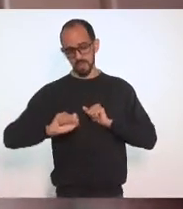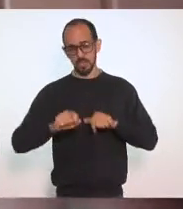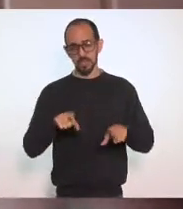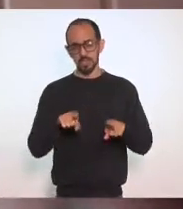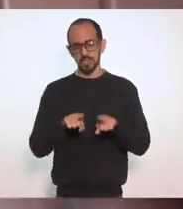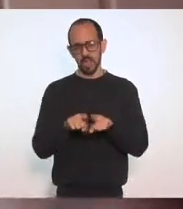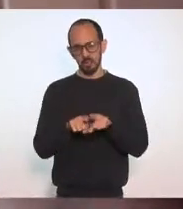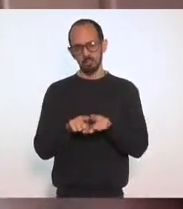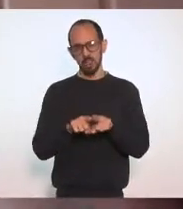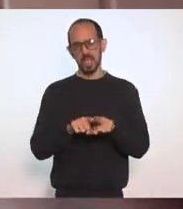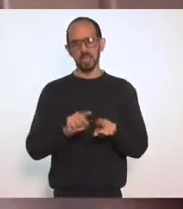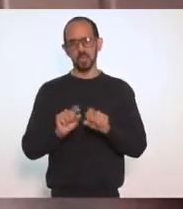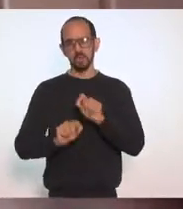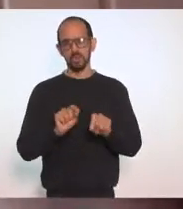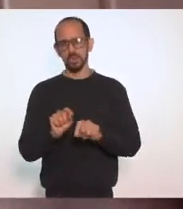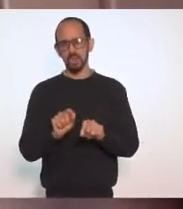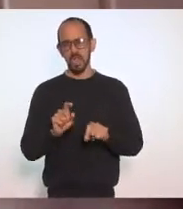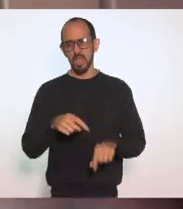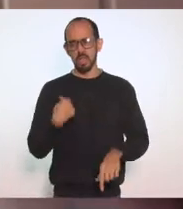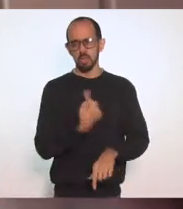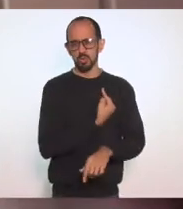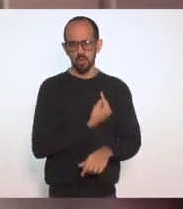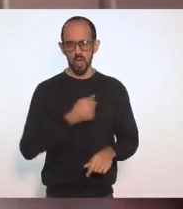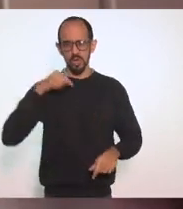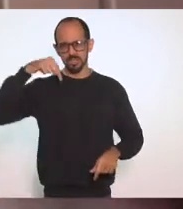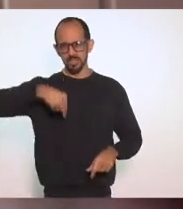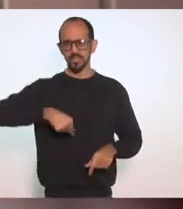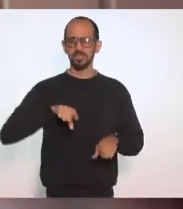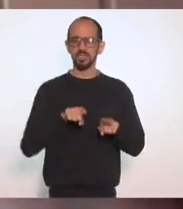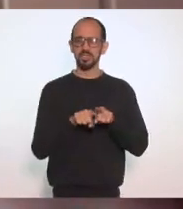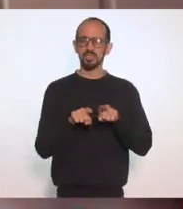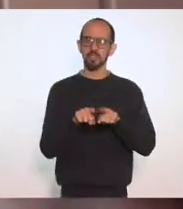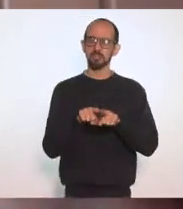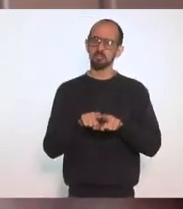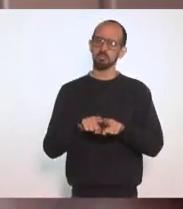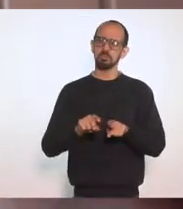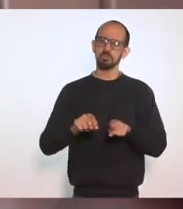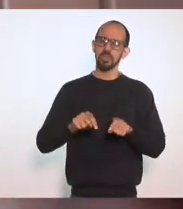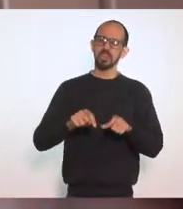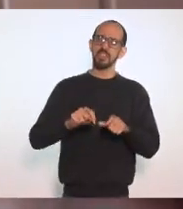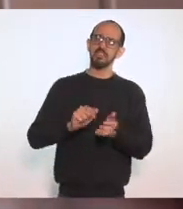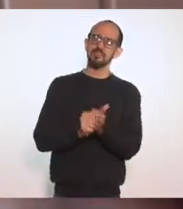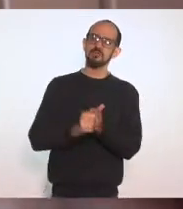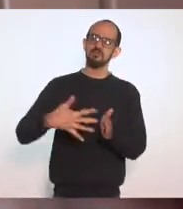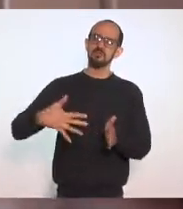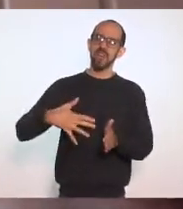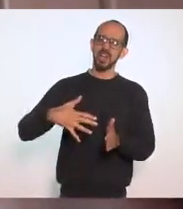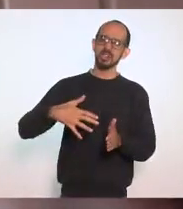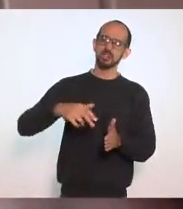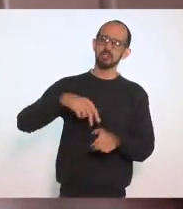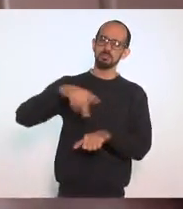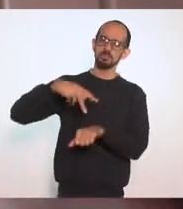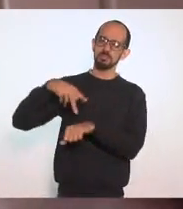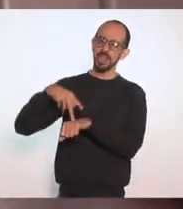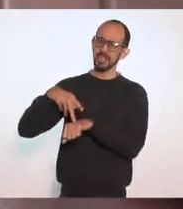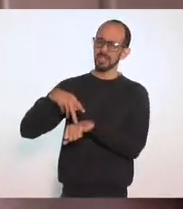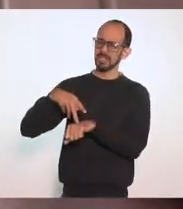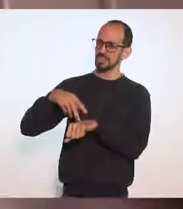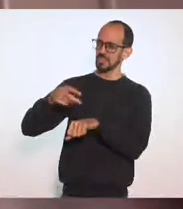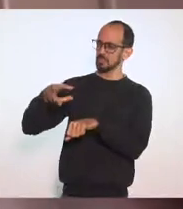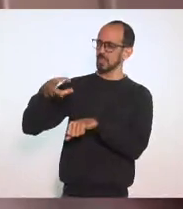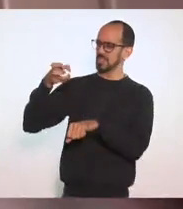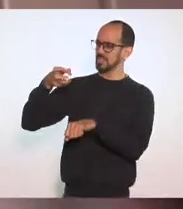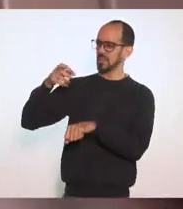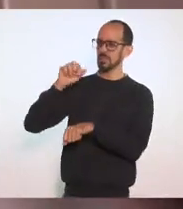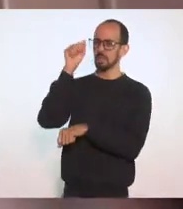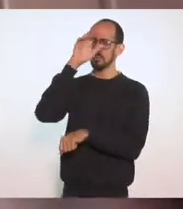Não só Por nós Aqui Mas Por grande parte Do mundo Como um continente Atrasado